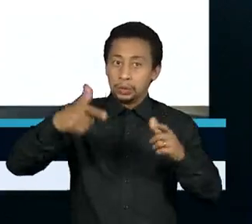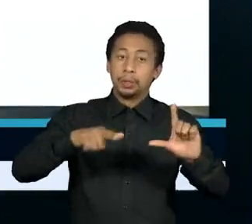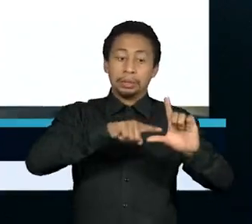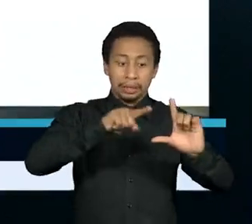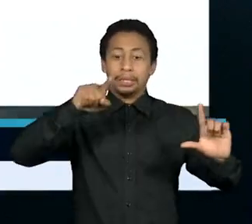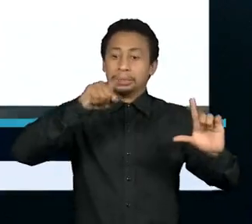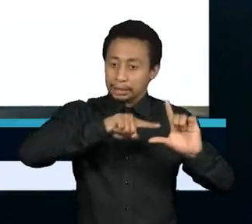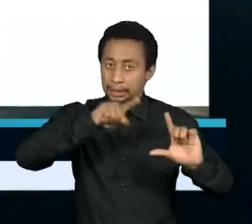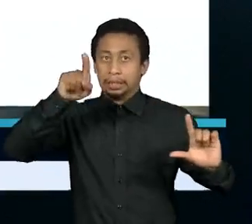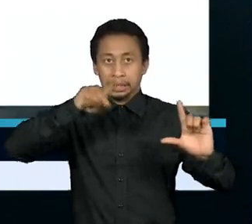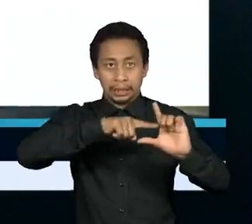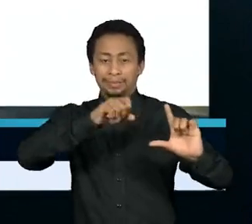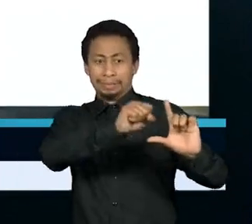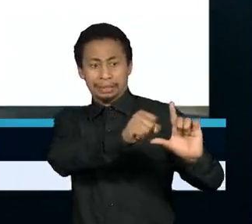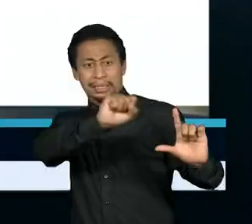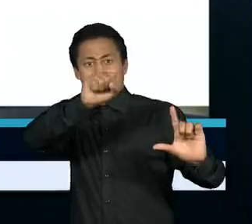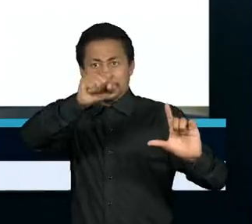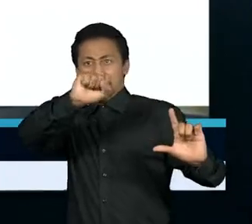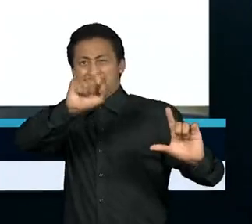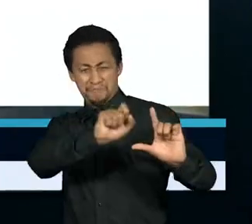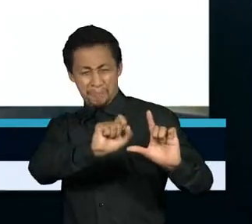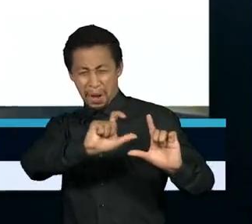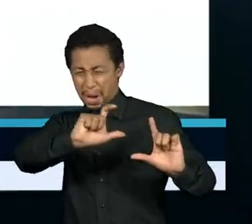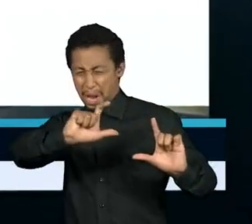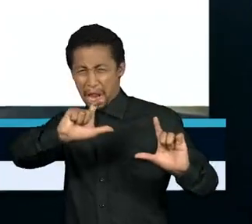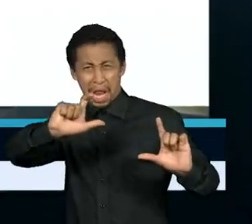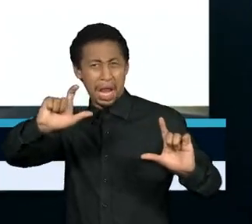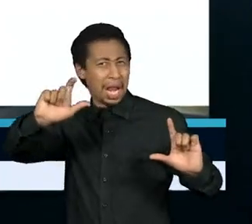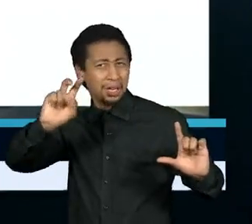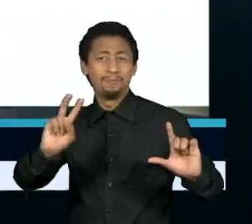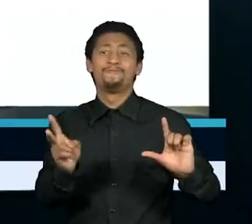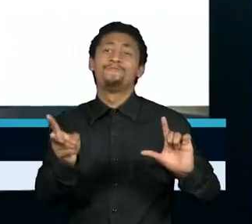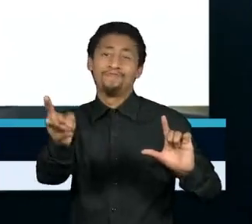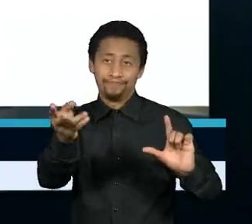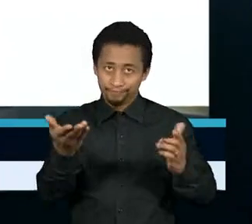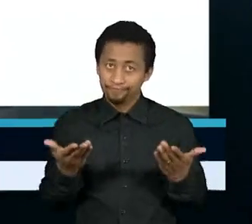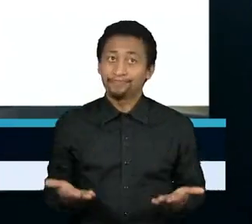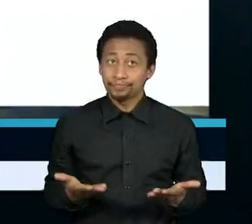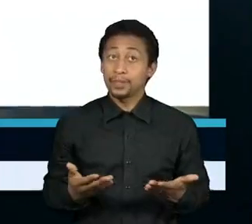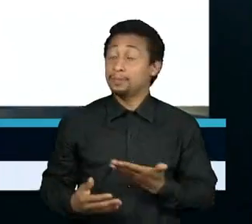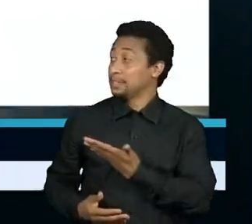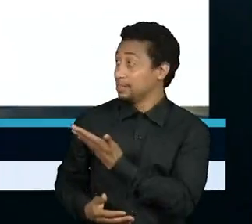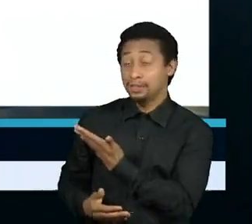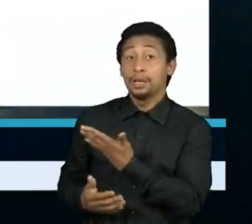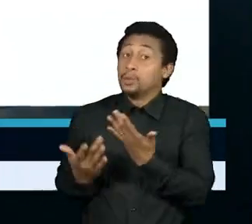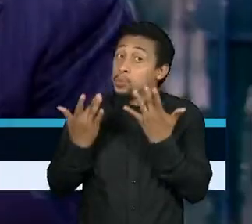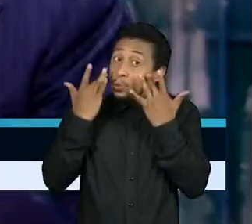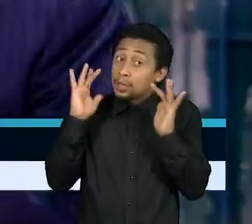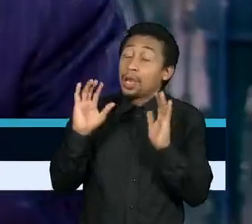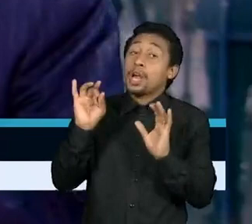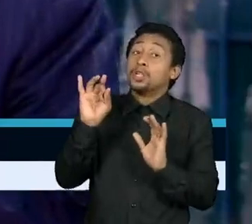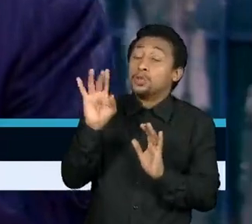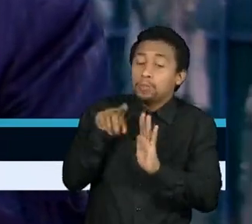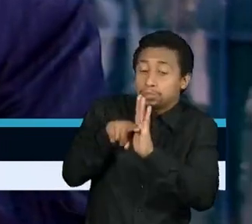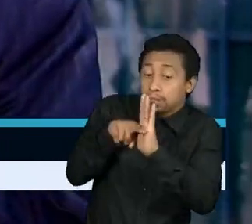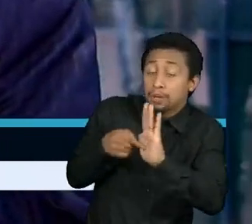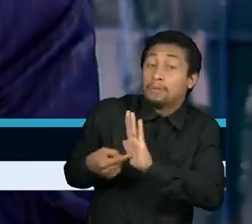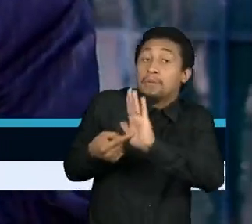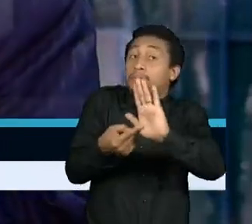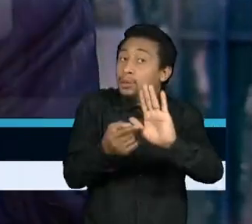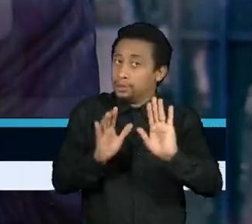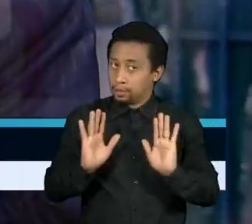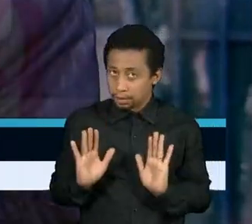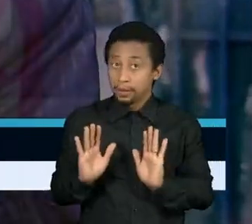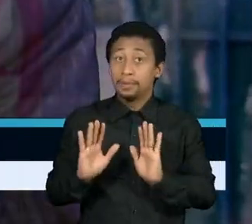espiral viciosa sem fim. Tudo isso, é claro, são meras conjecturas que podem nunca se materializar. Mas, com